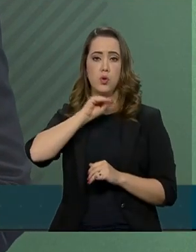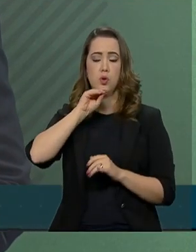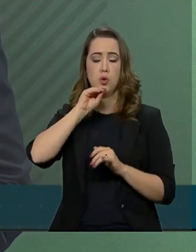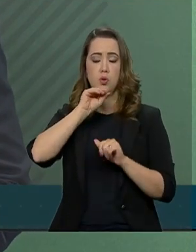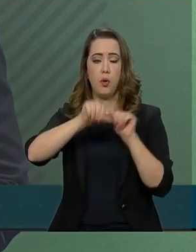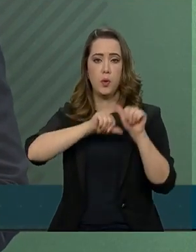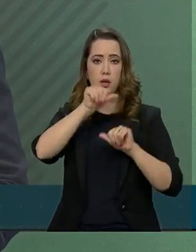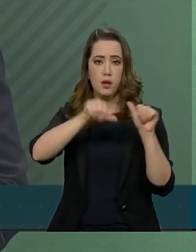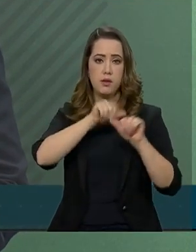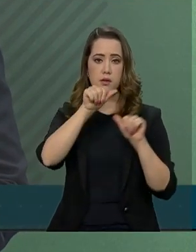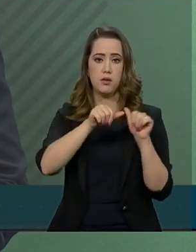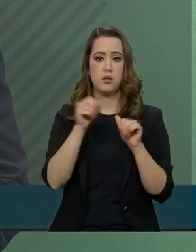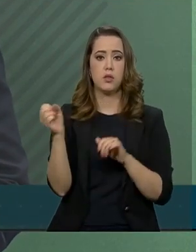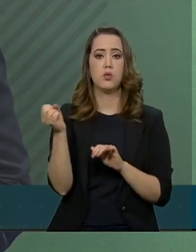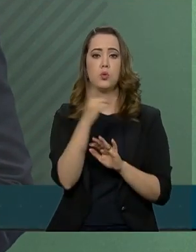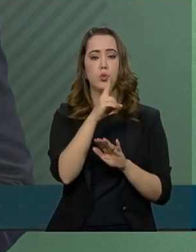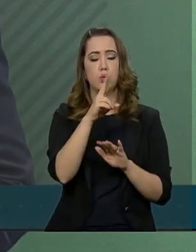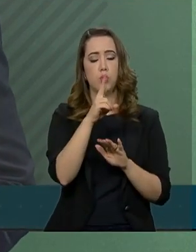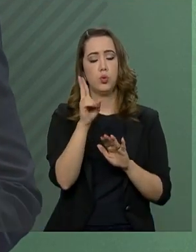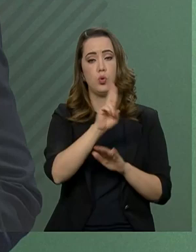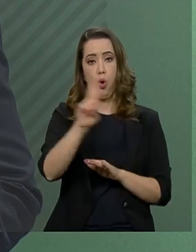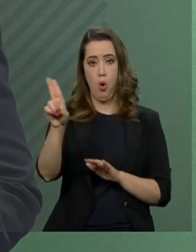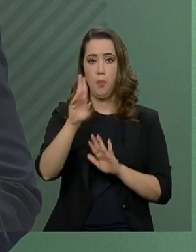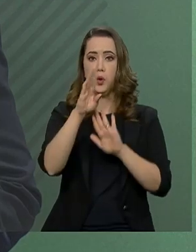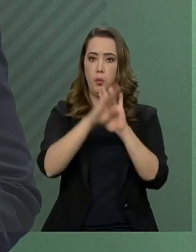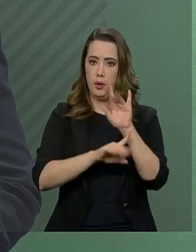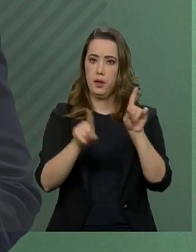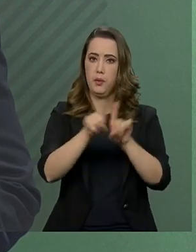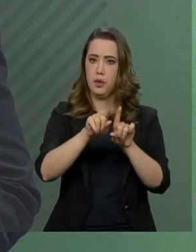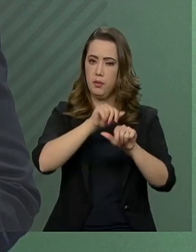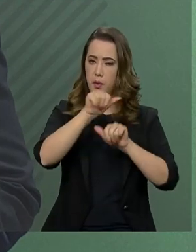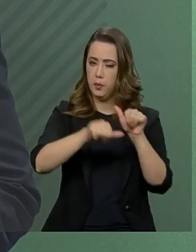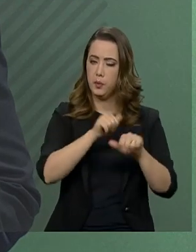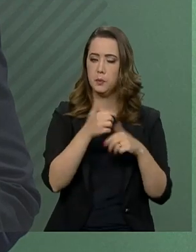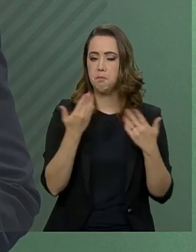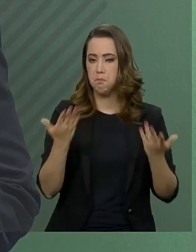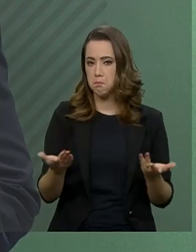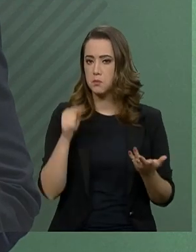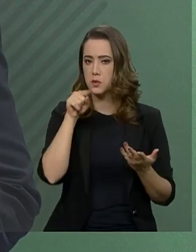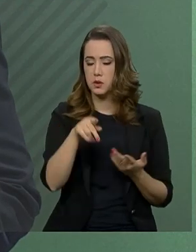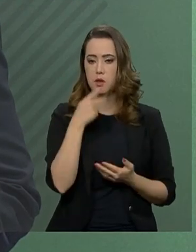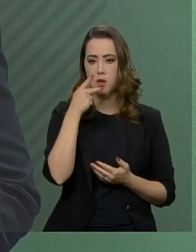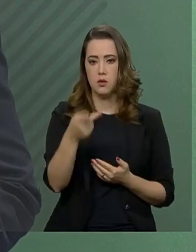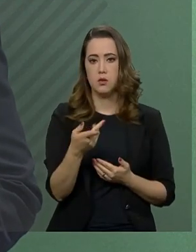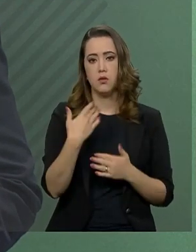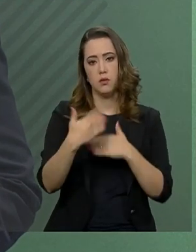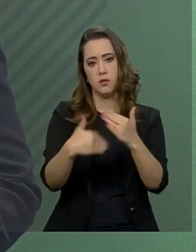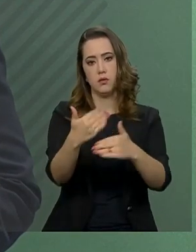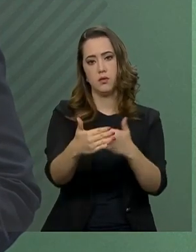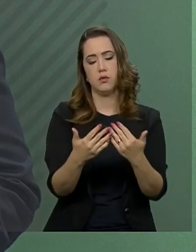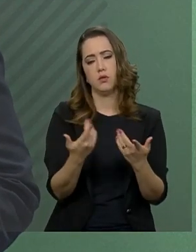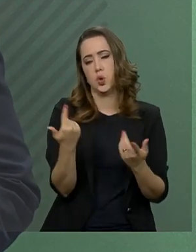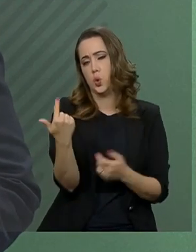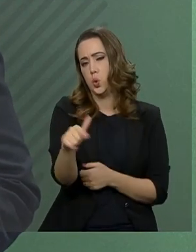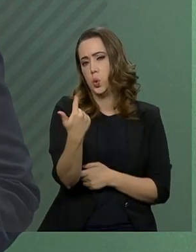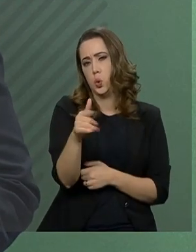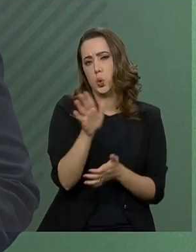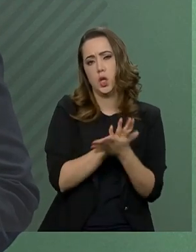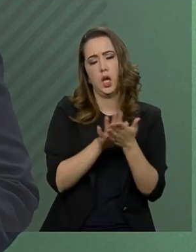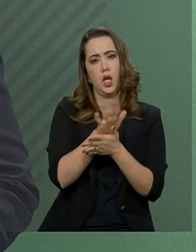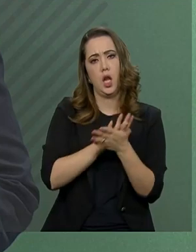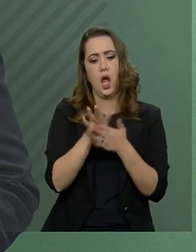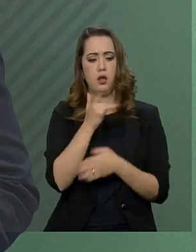modificação do nome do programa. Então, em razão disso que eu vos avancei, não há nenhum